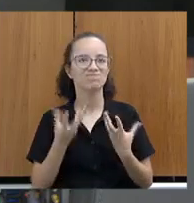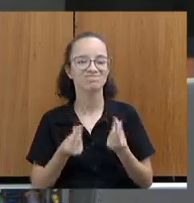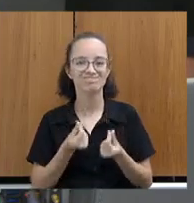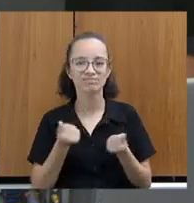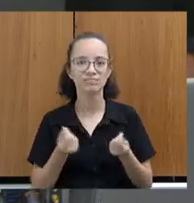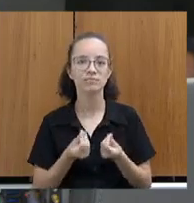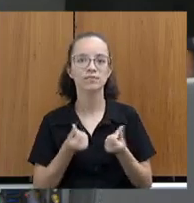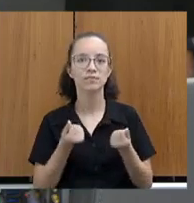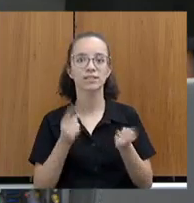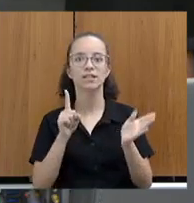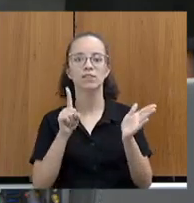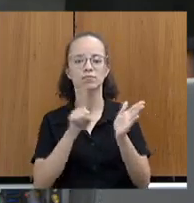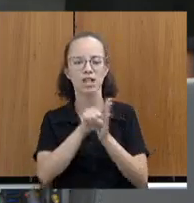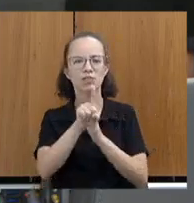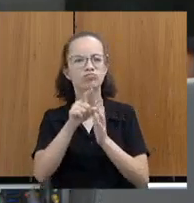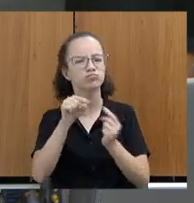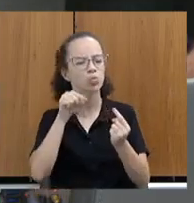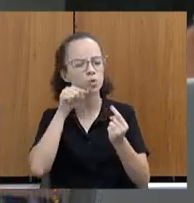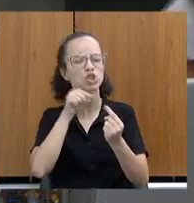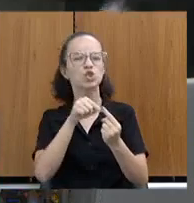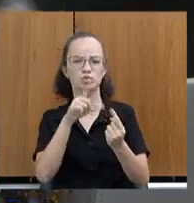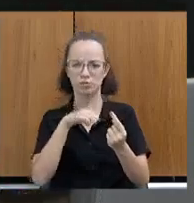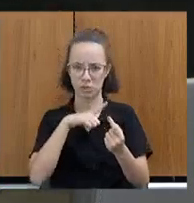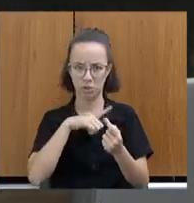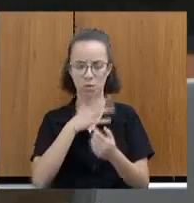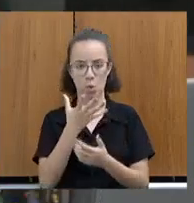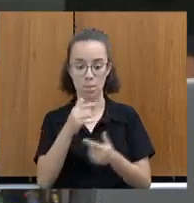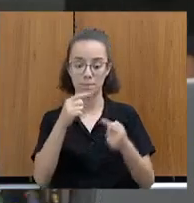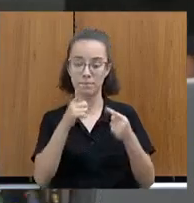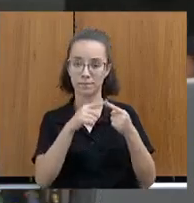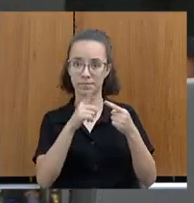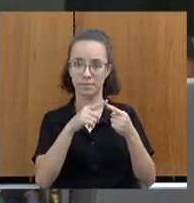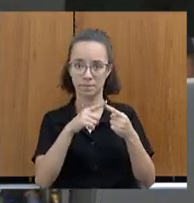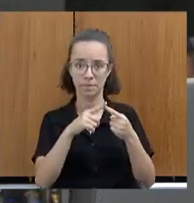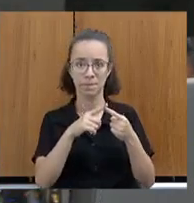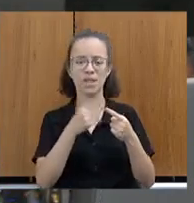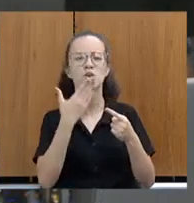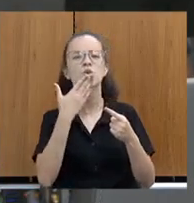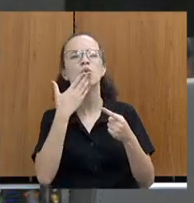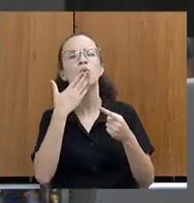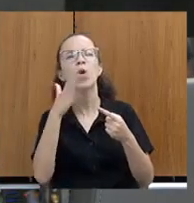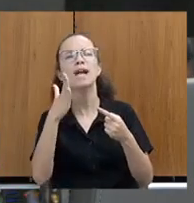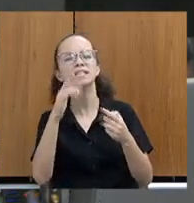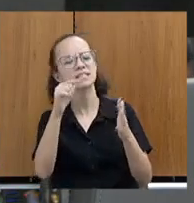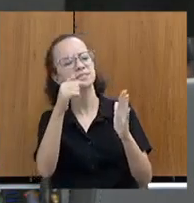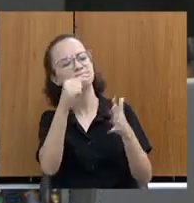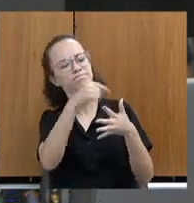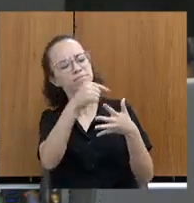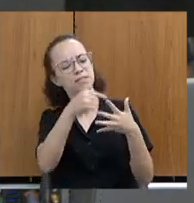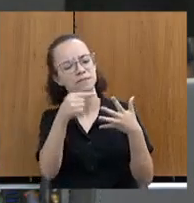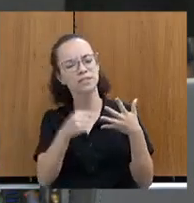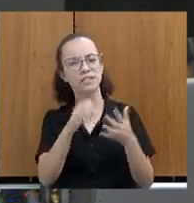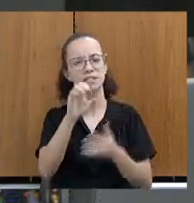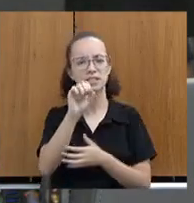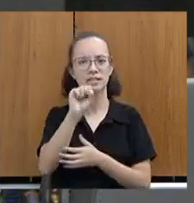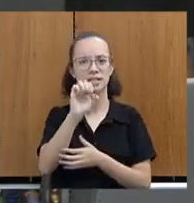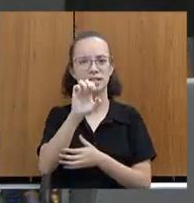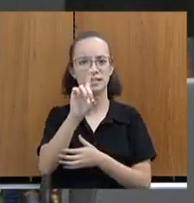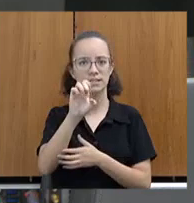fazer com bastante objetividade, secretária. Primeiro, quais são as medidas da CEDESN